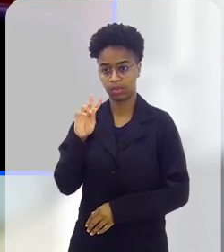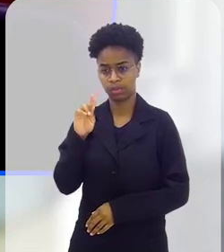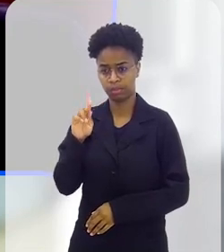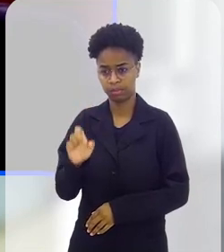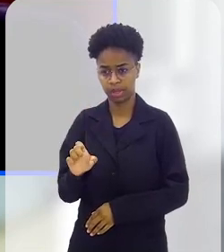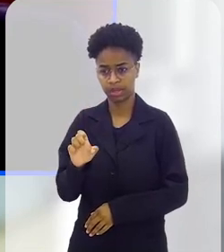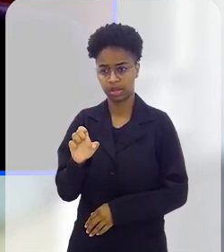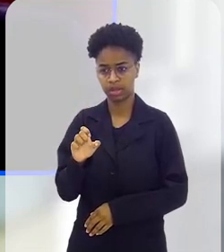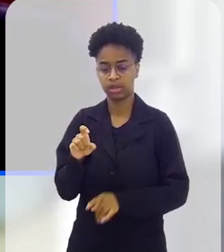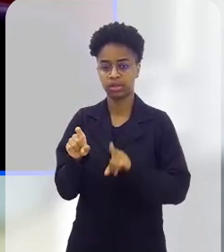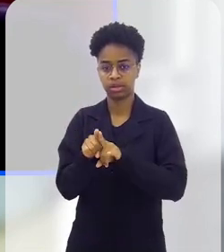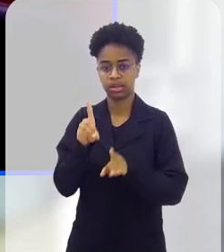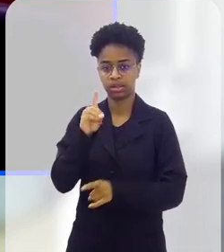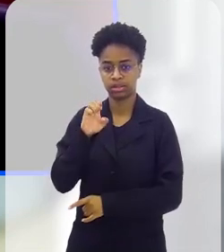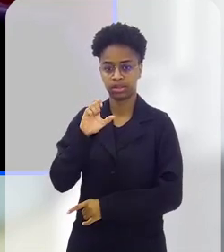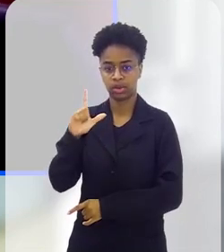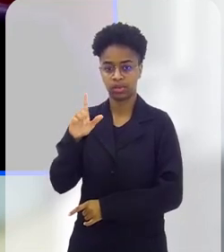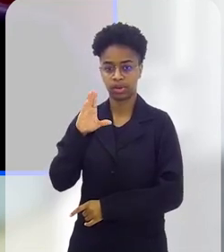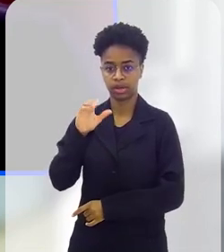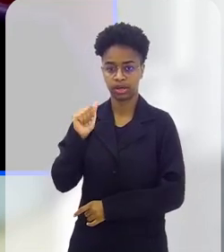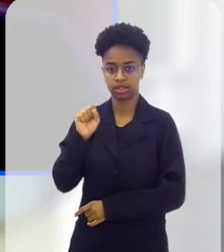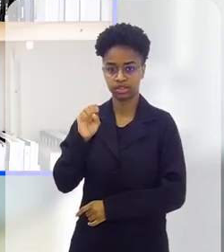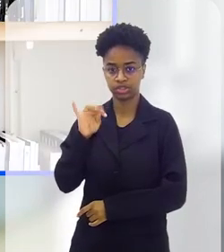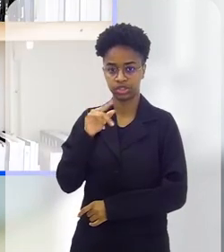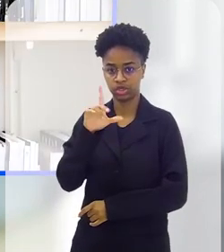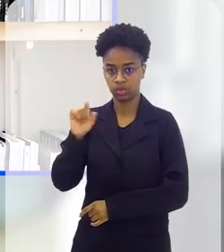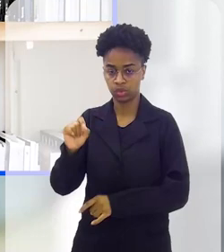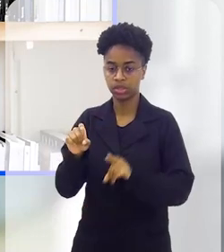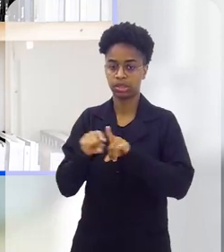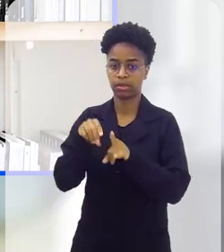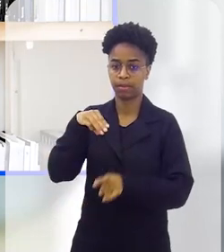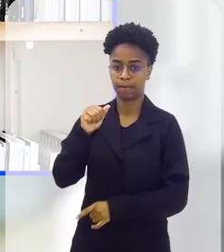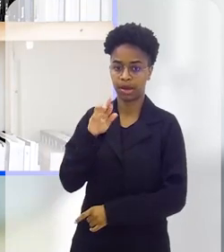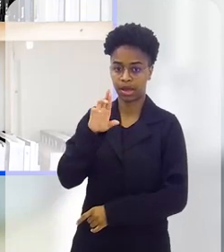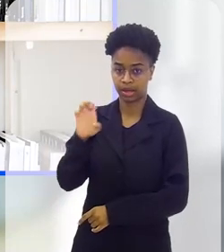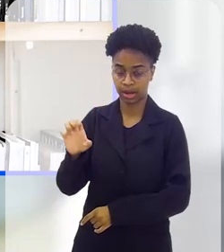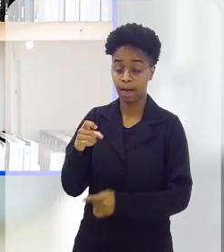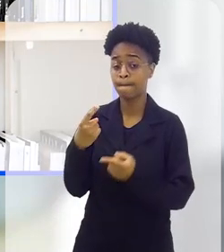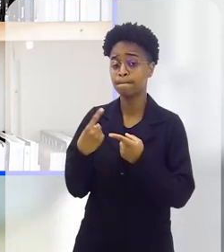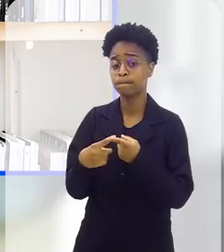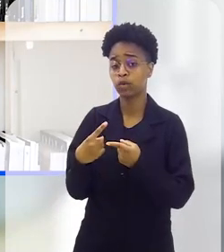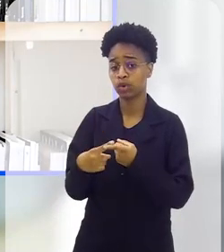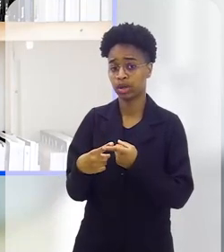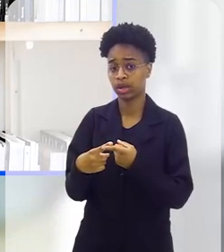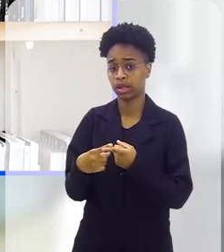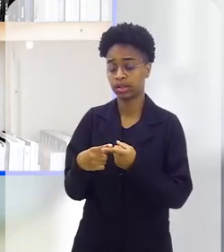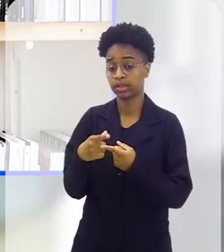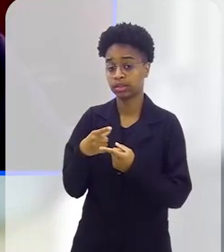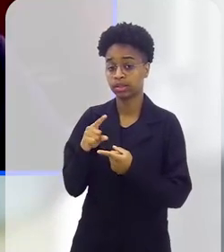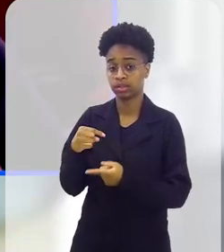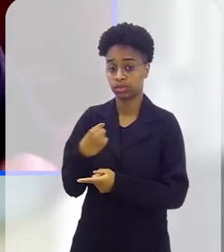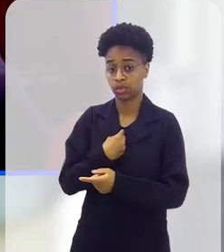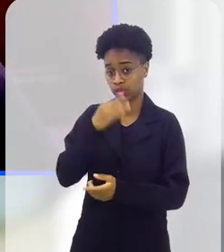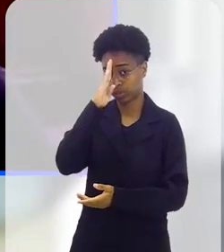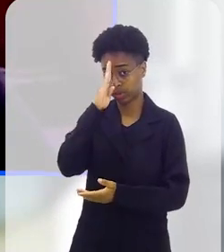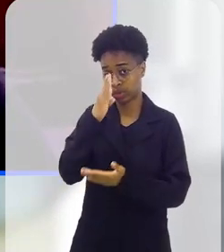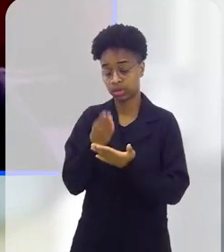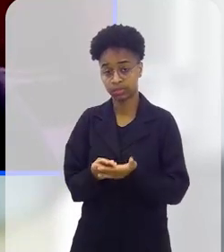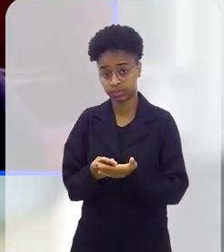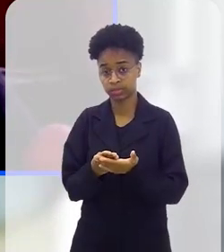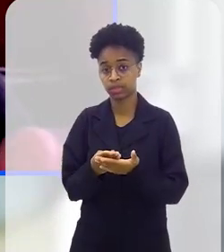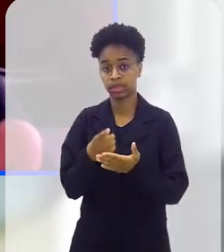em Del Castilho e na Maré, porque partiu dessa CRE, dessa